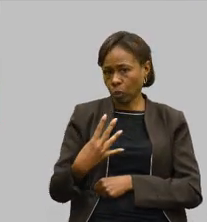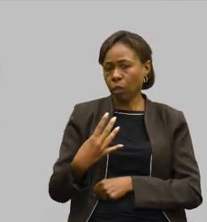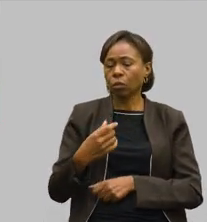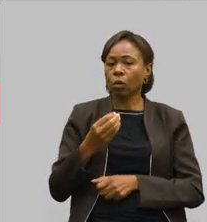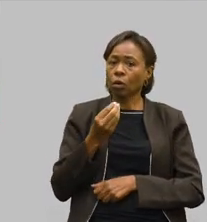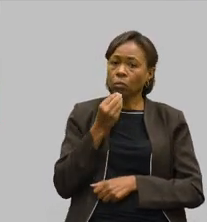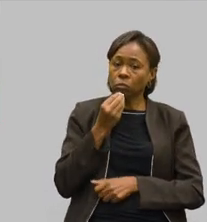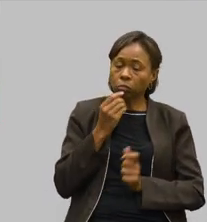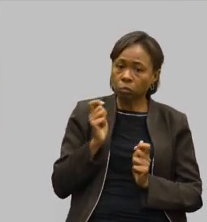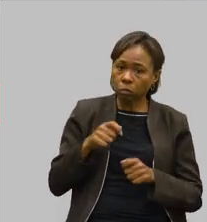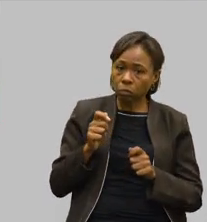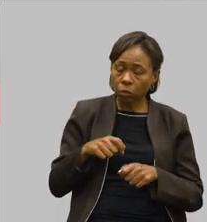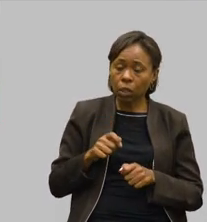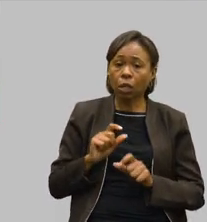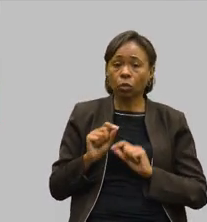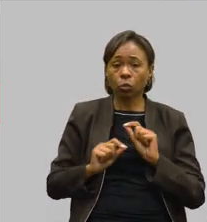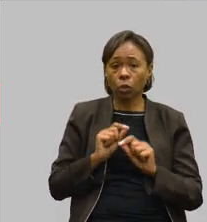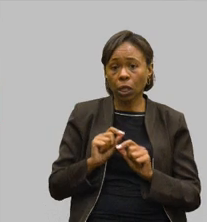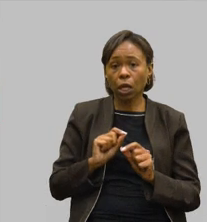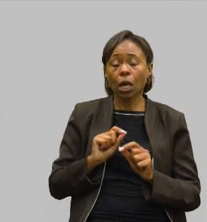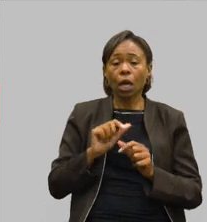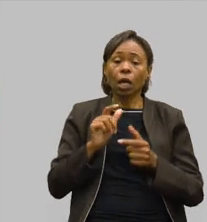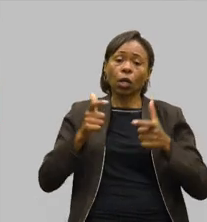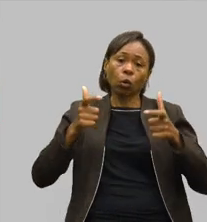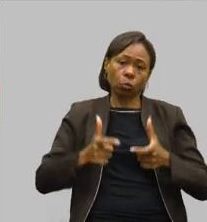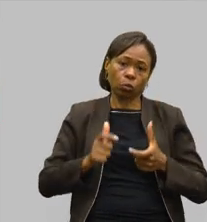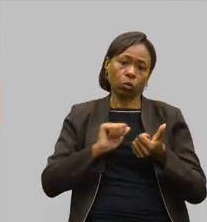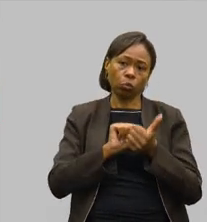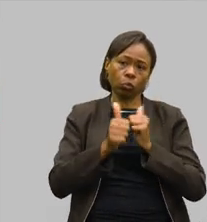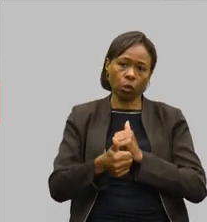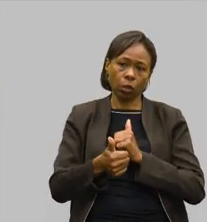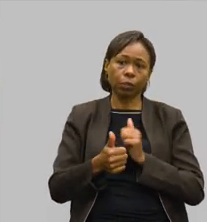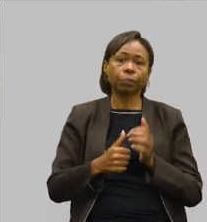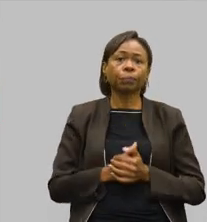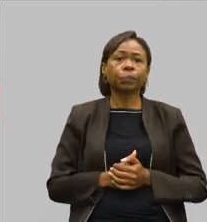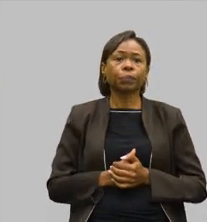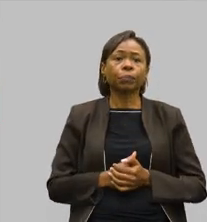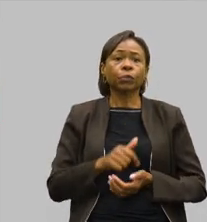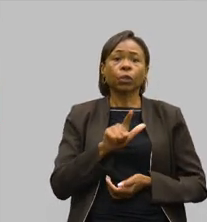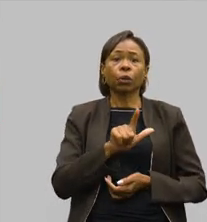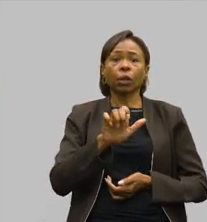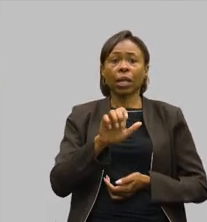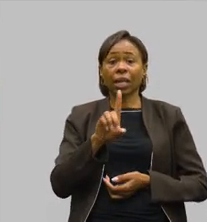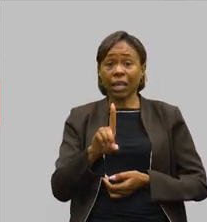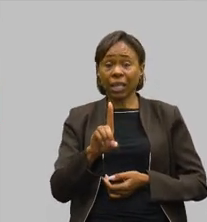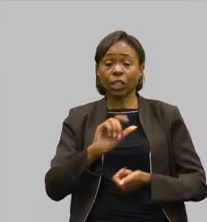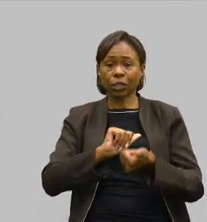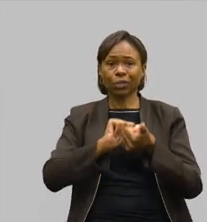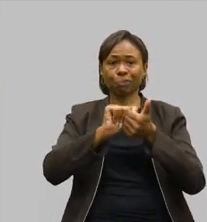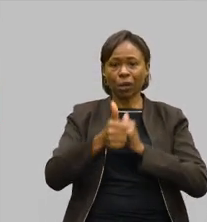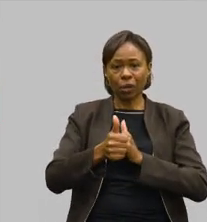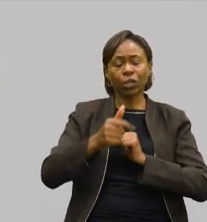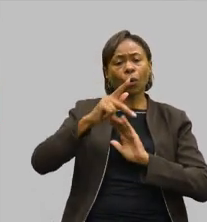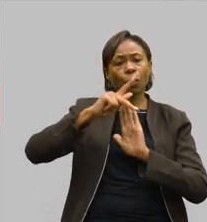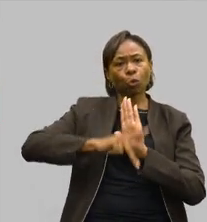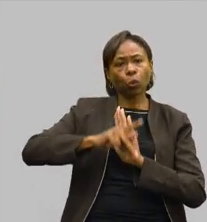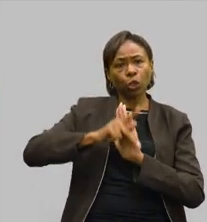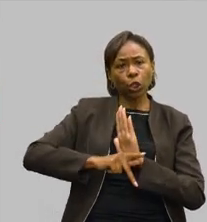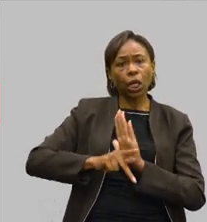ter a possibilidade de sediar os jogos. O Esporte LED, também considerado um projeto